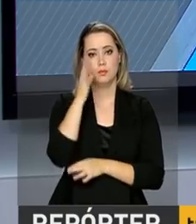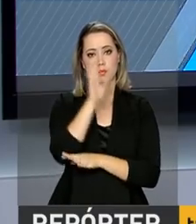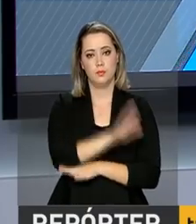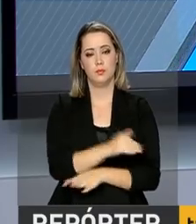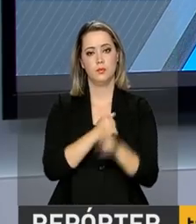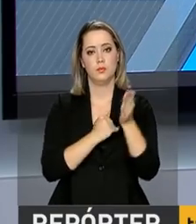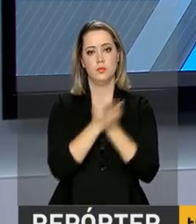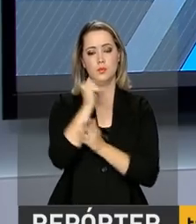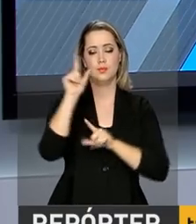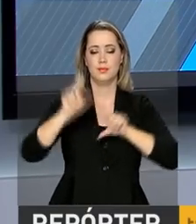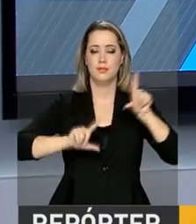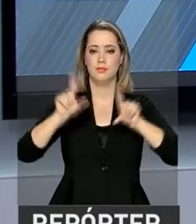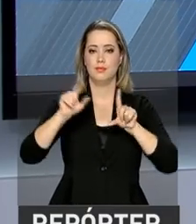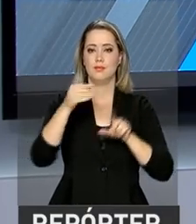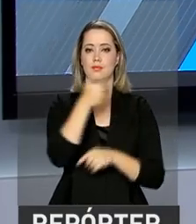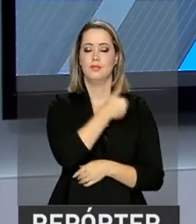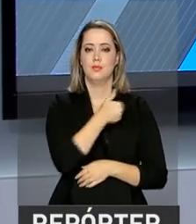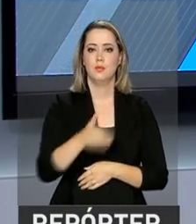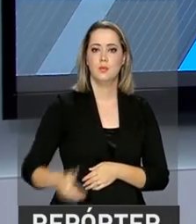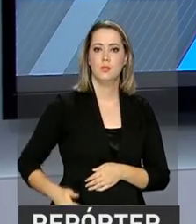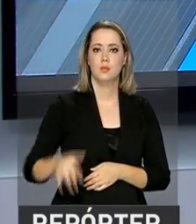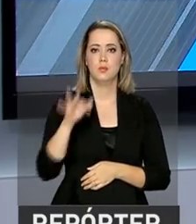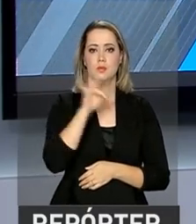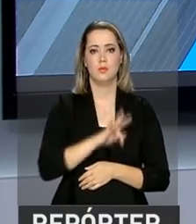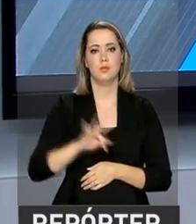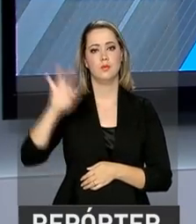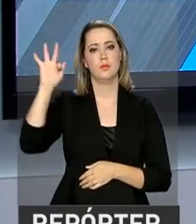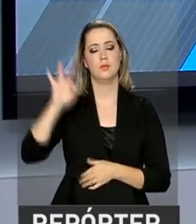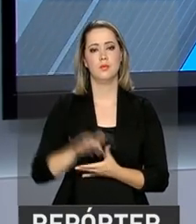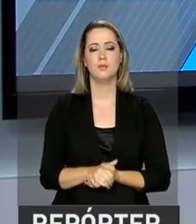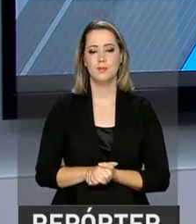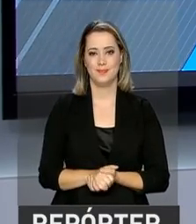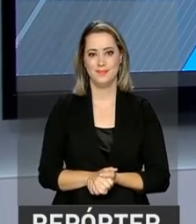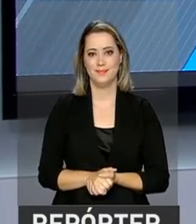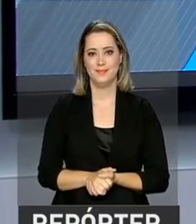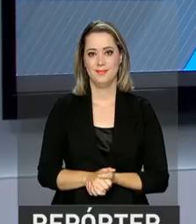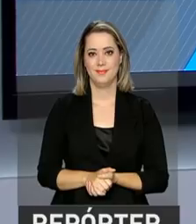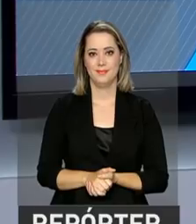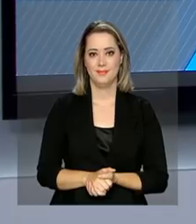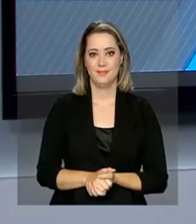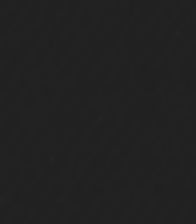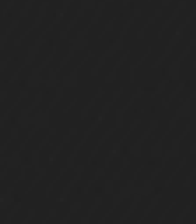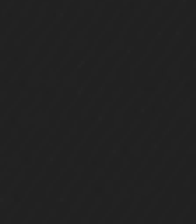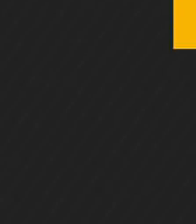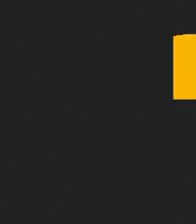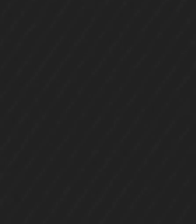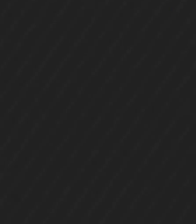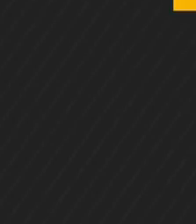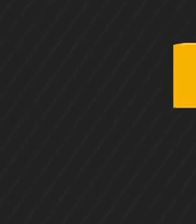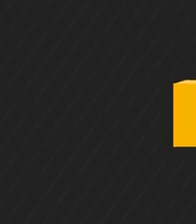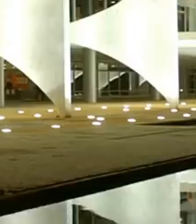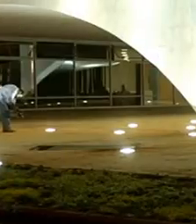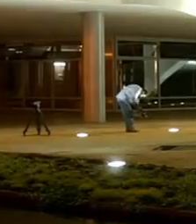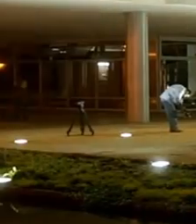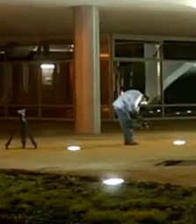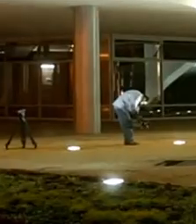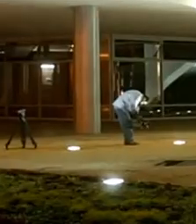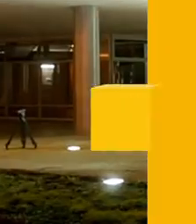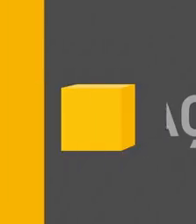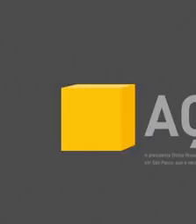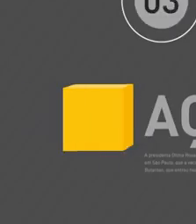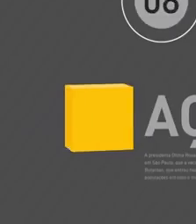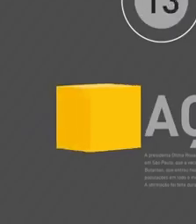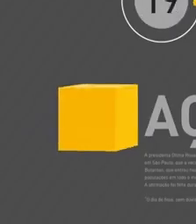Uma boa tarde para você e continue com a gente aqui na NBR, a TV do Governo Federal. Transcrição